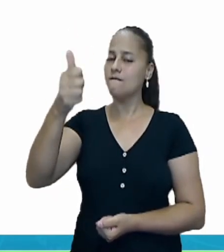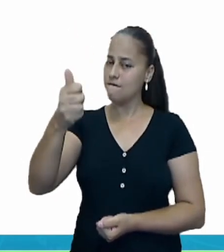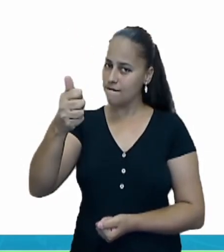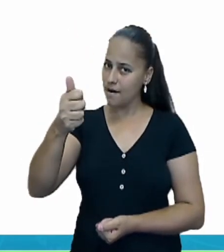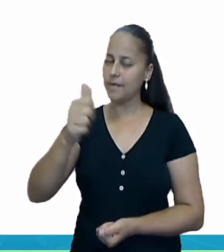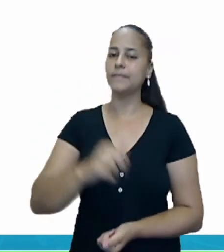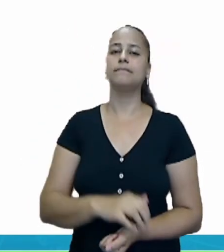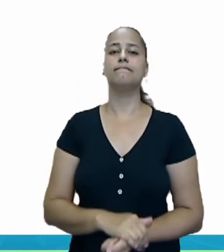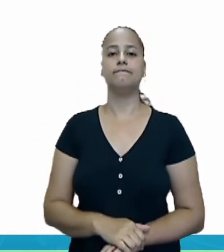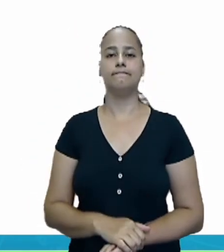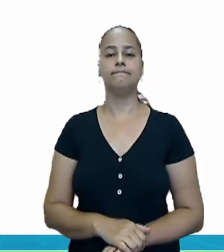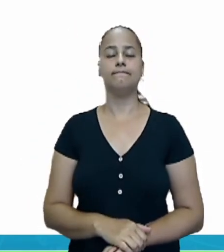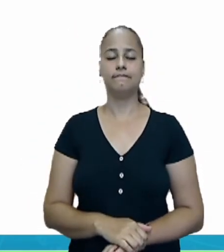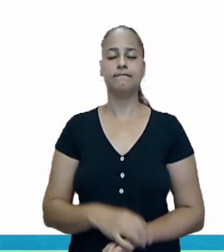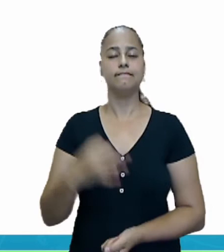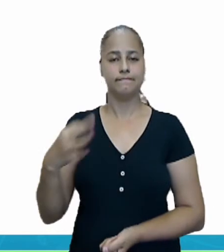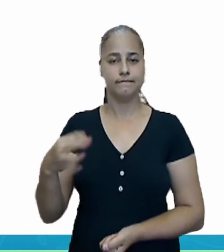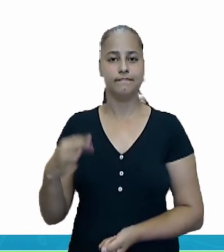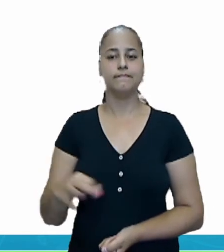girafa.